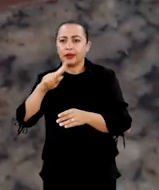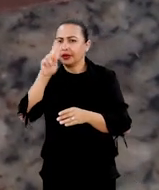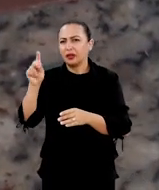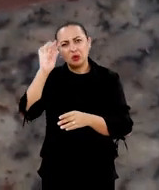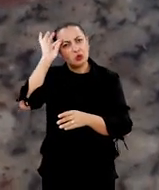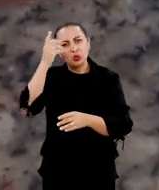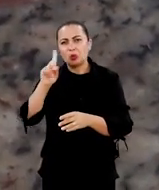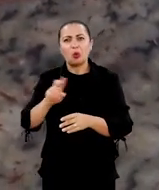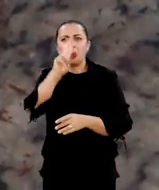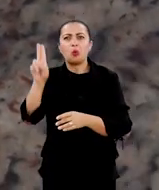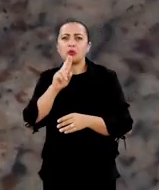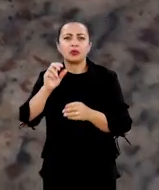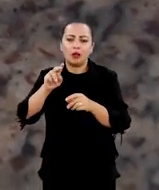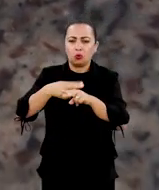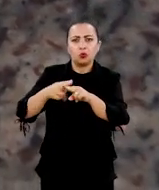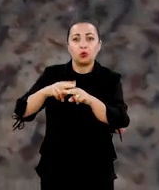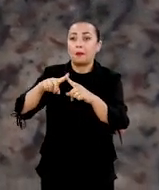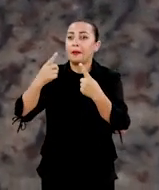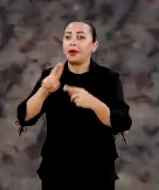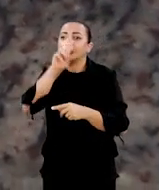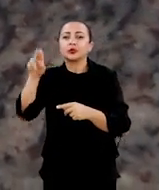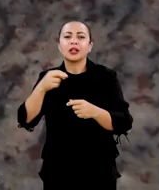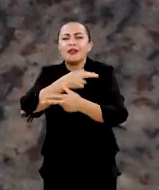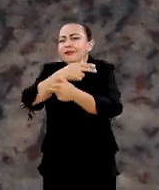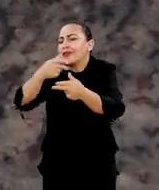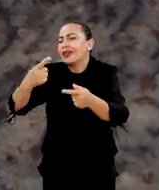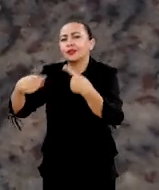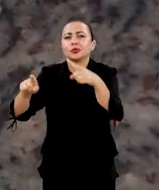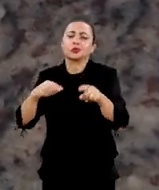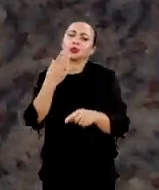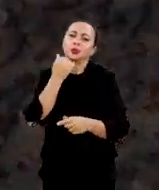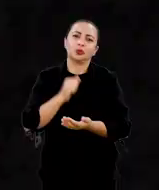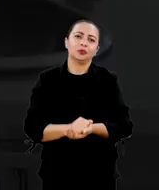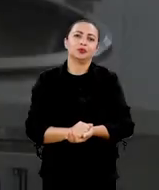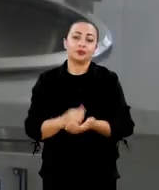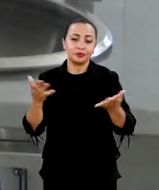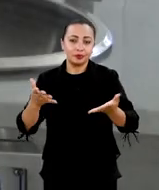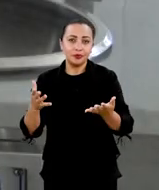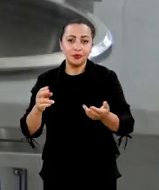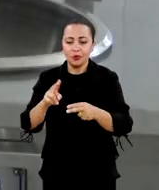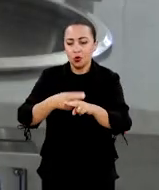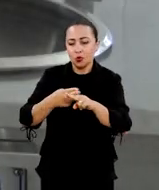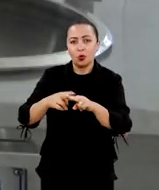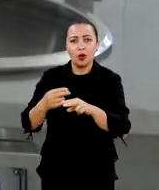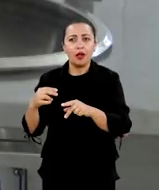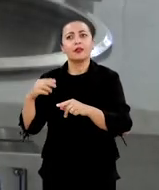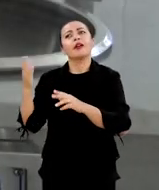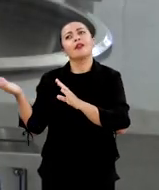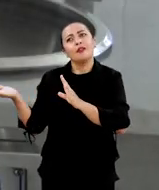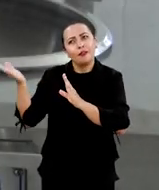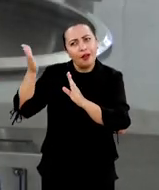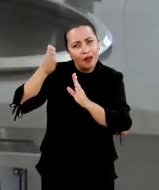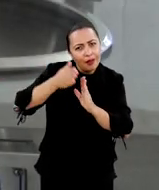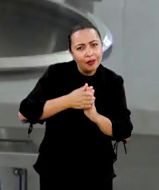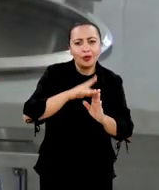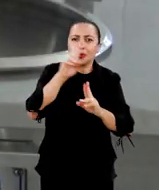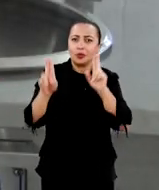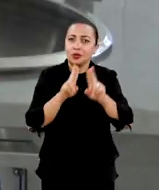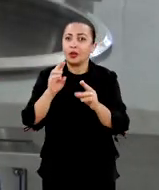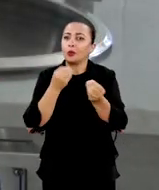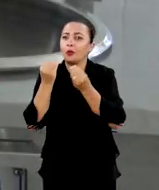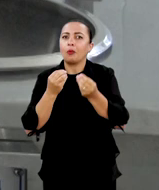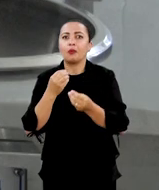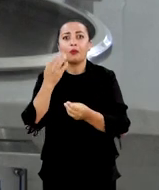não só utilizar em chocolate, mas que possa utilizar em diversos outros alimentos. Atualmente o chocolate vem sendo